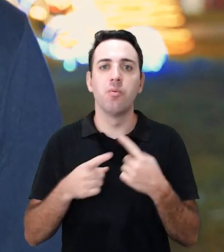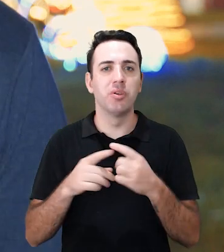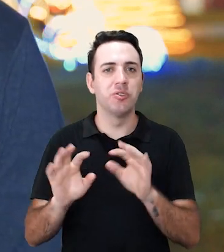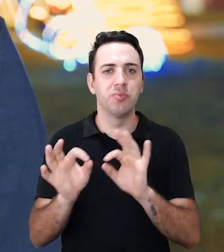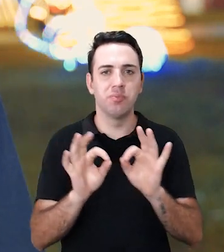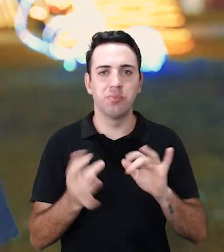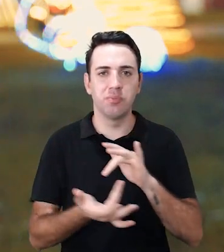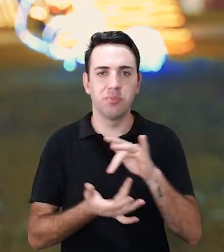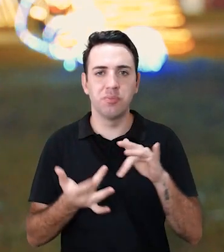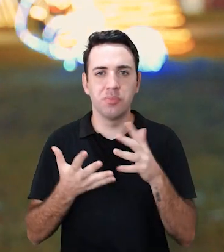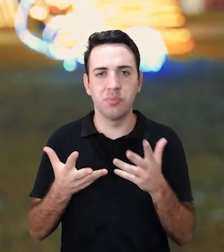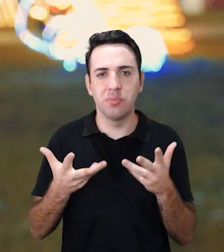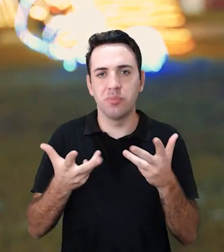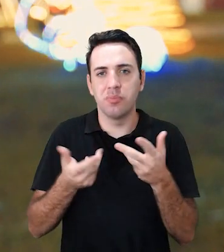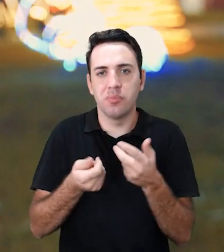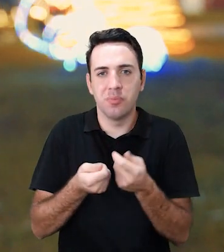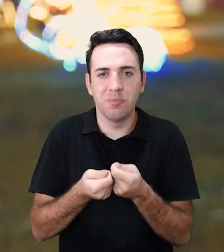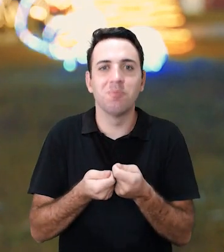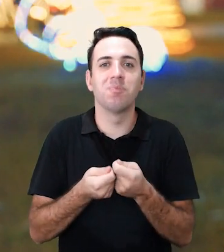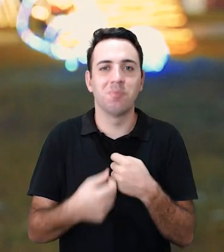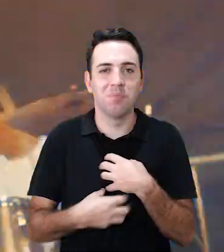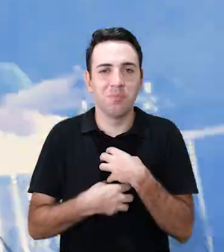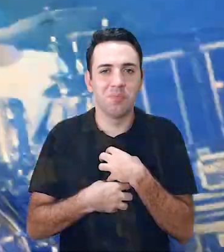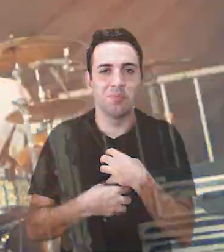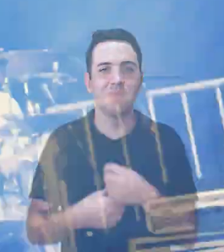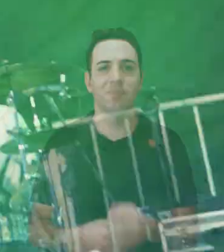enfeite da praça está top, está top mesmo, está parabéns.